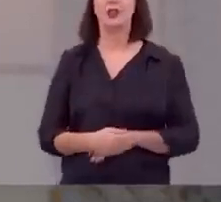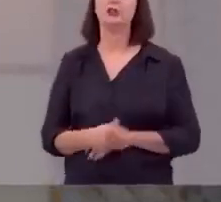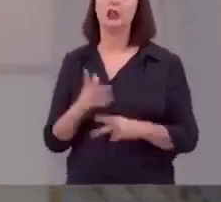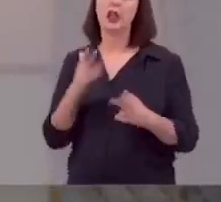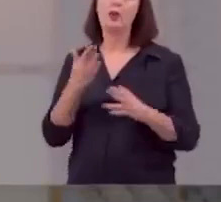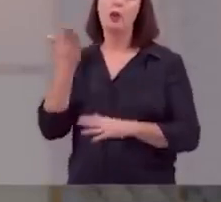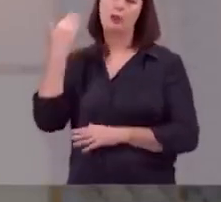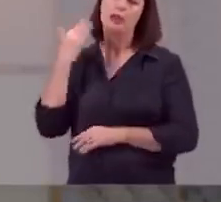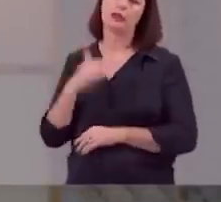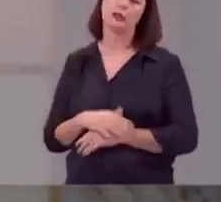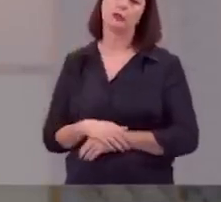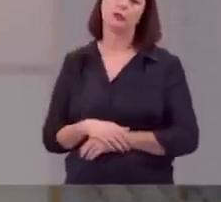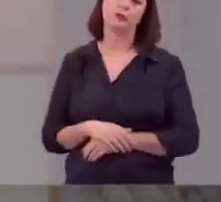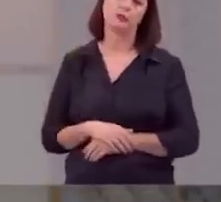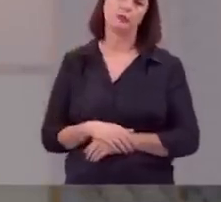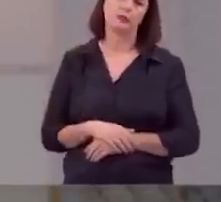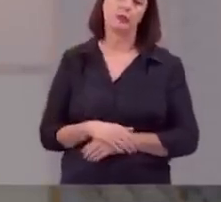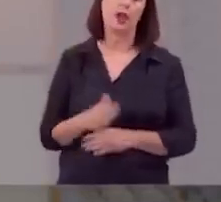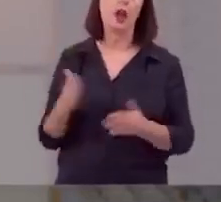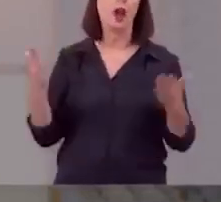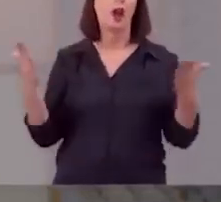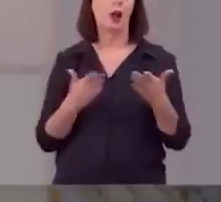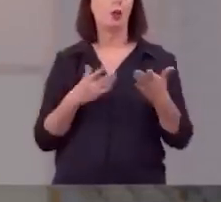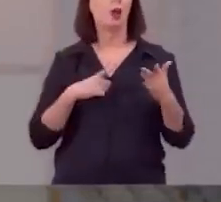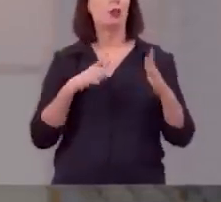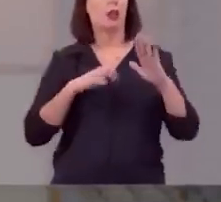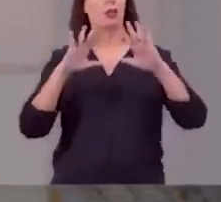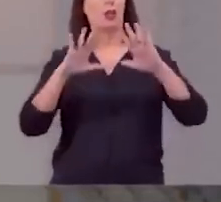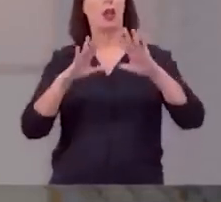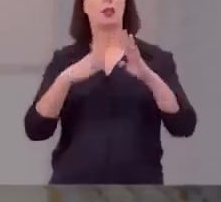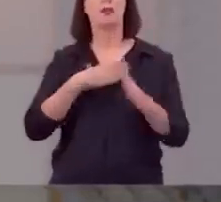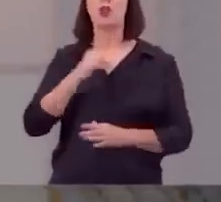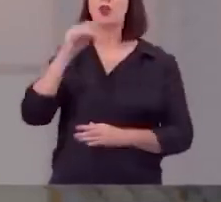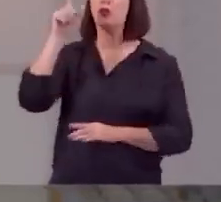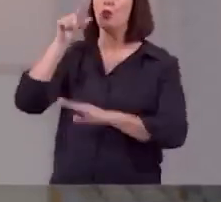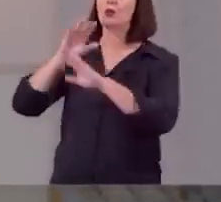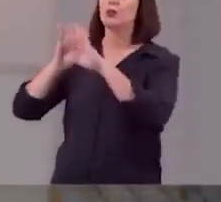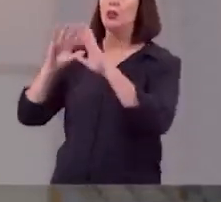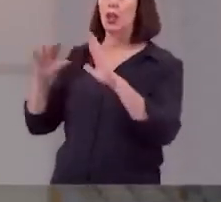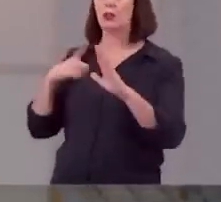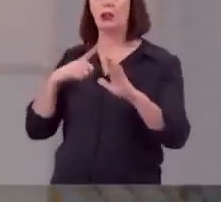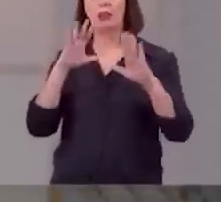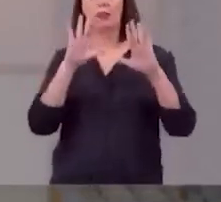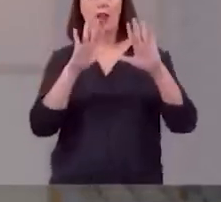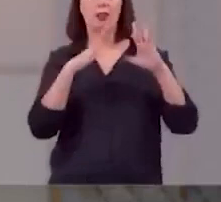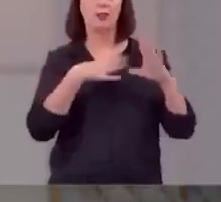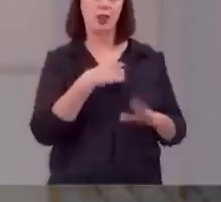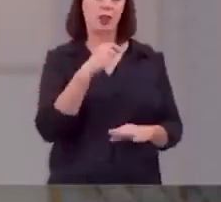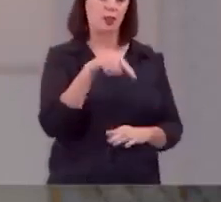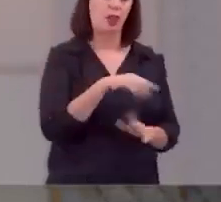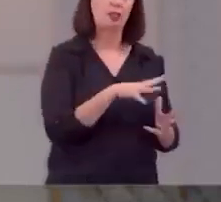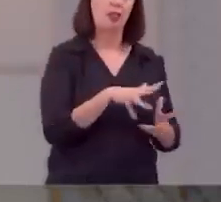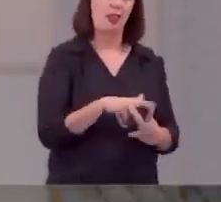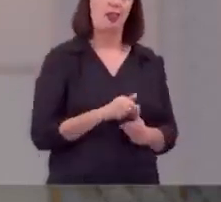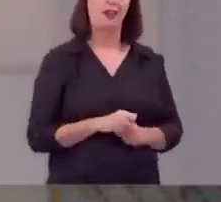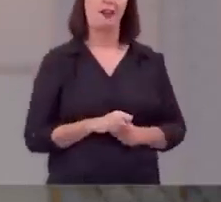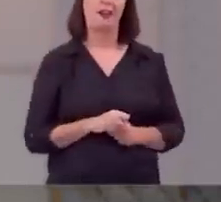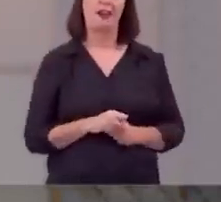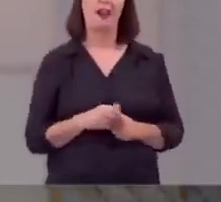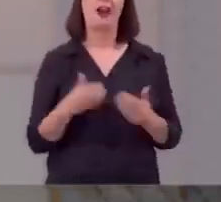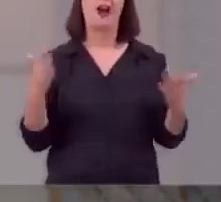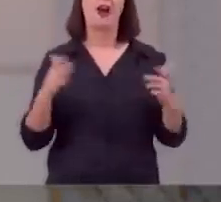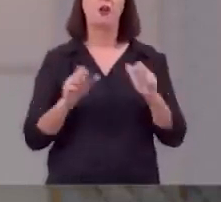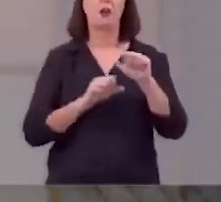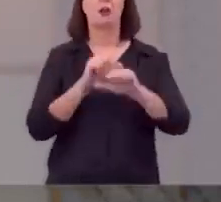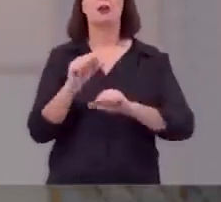outrora tivera dez agora Jó tem dez filhos no céu agora Jó tem dez filhos na terra agora